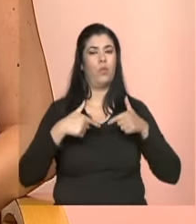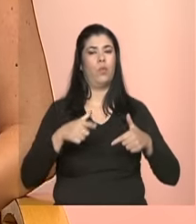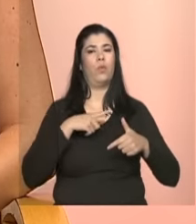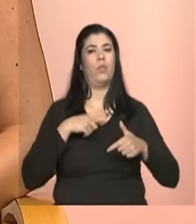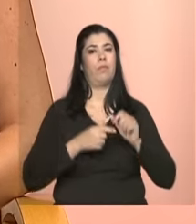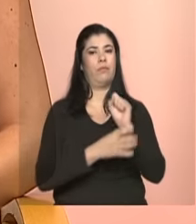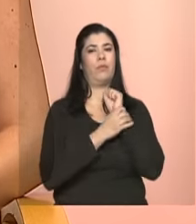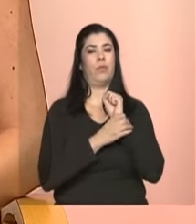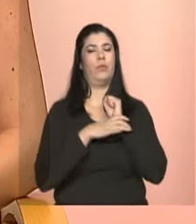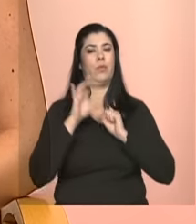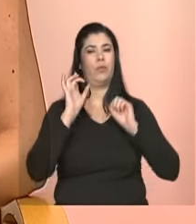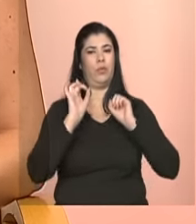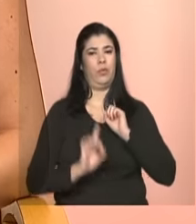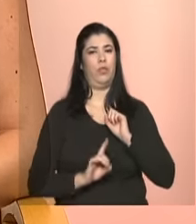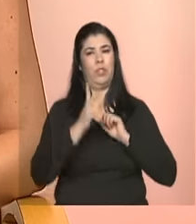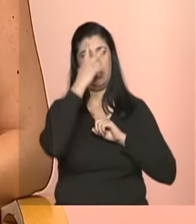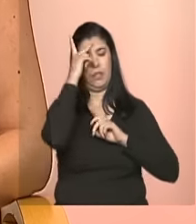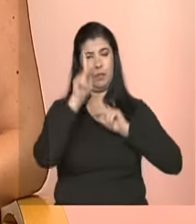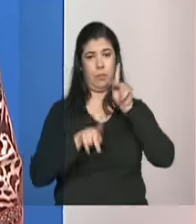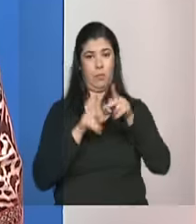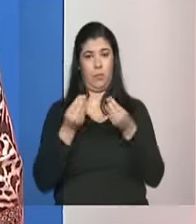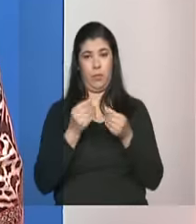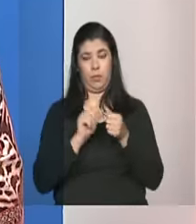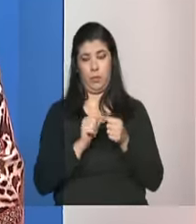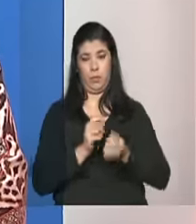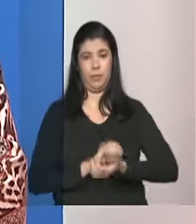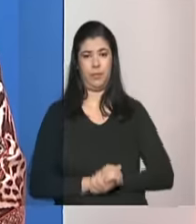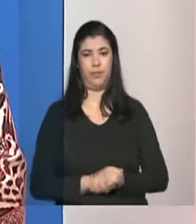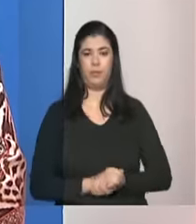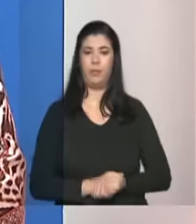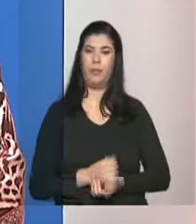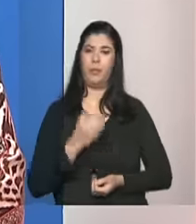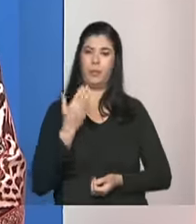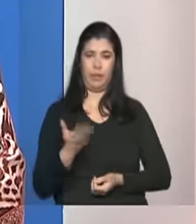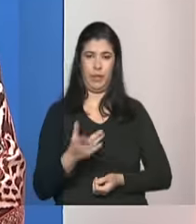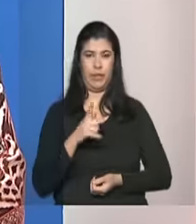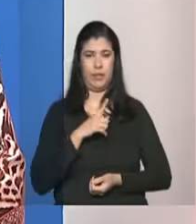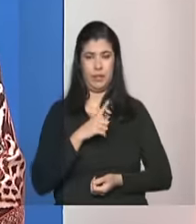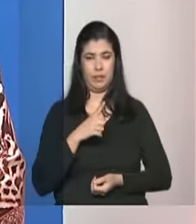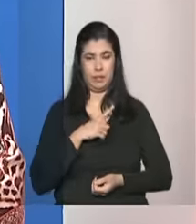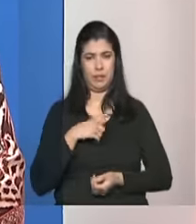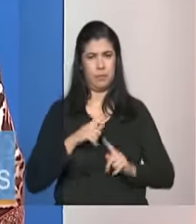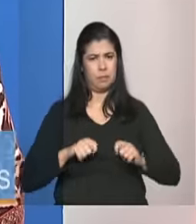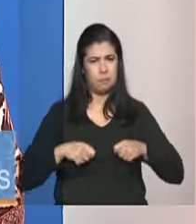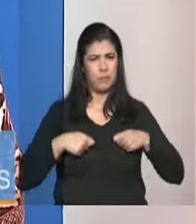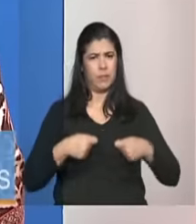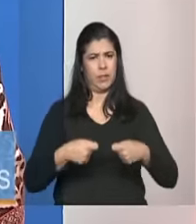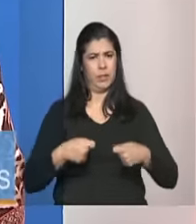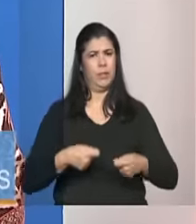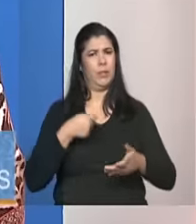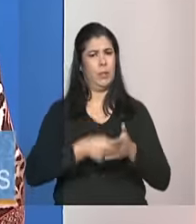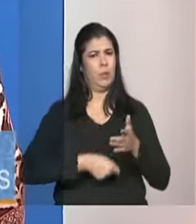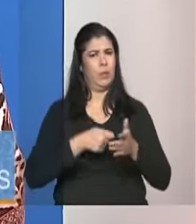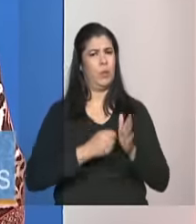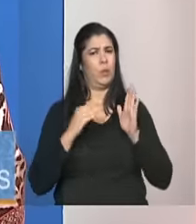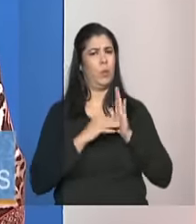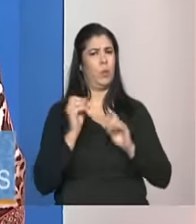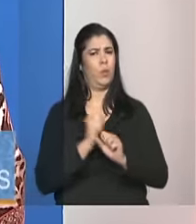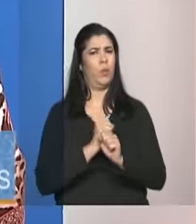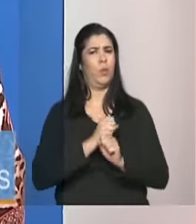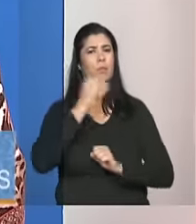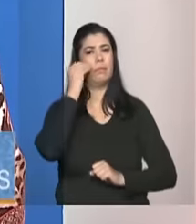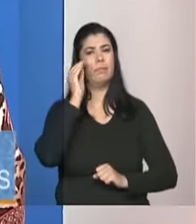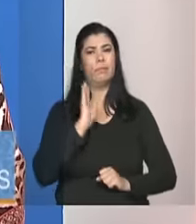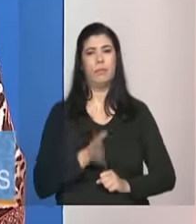direitos da população né eu acho que são desafios que estão na agenda nos últimos anos né acho que as nossas